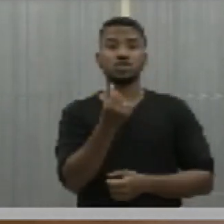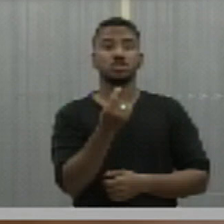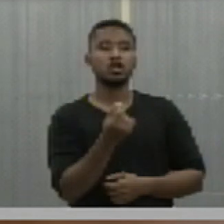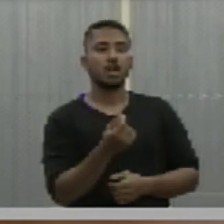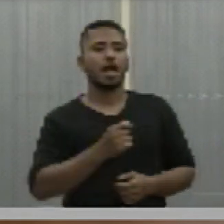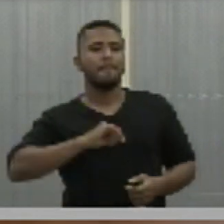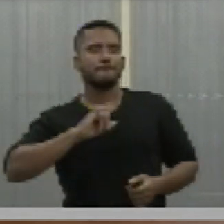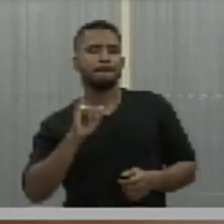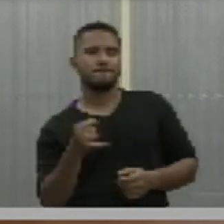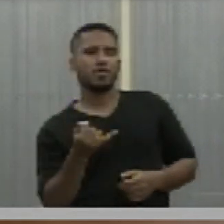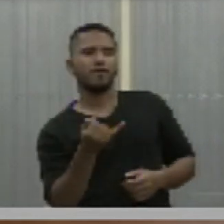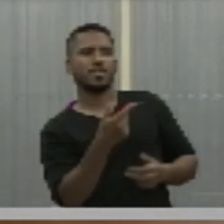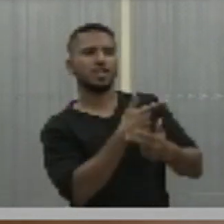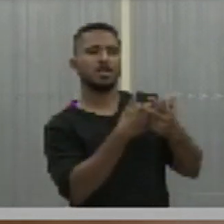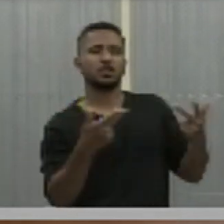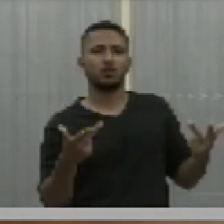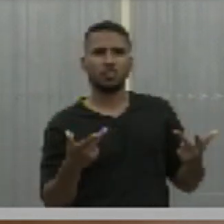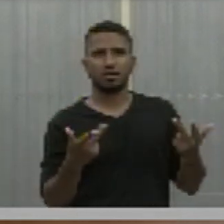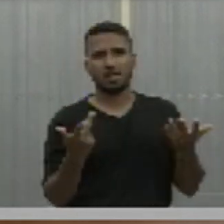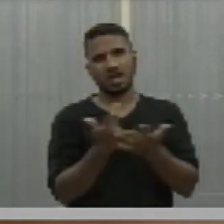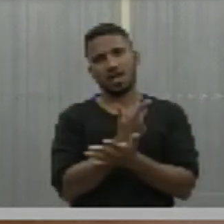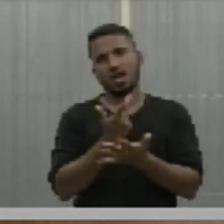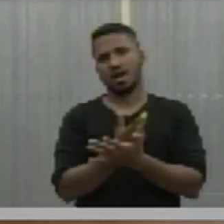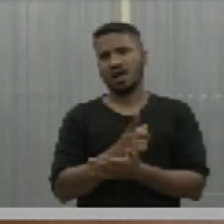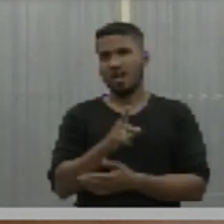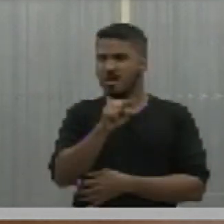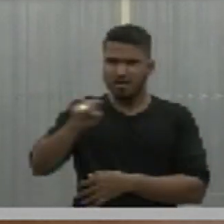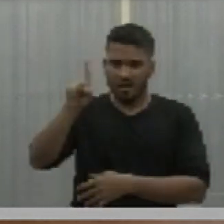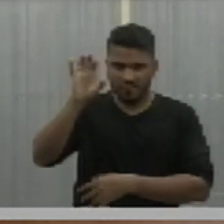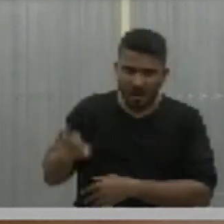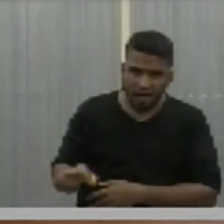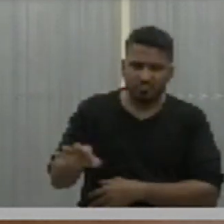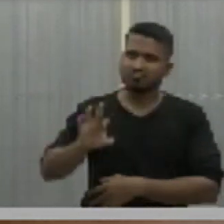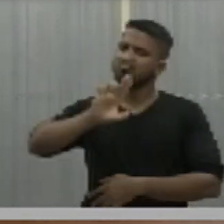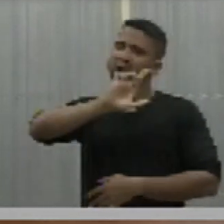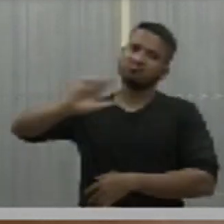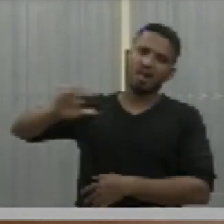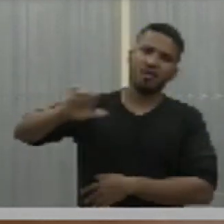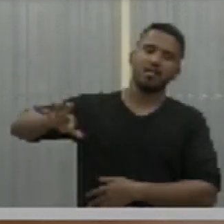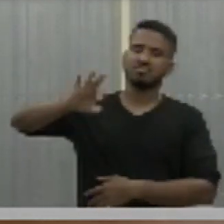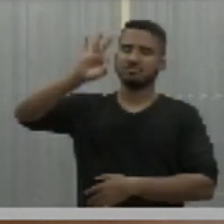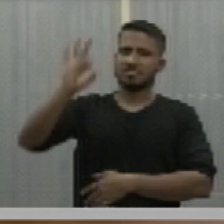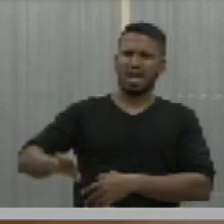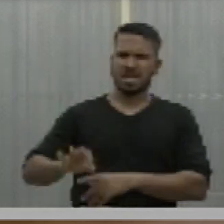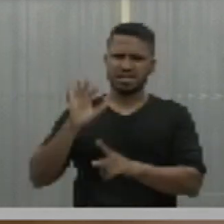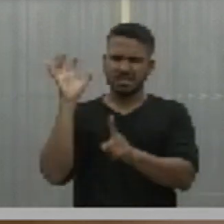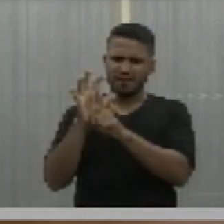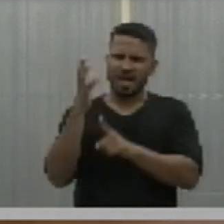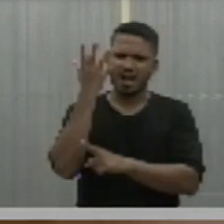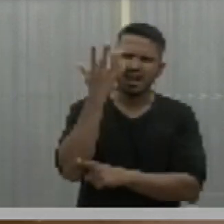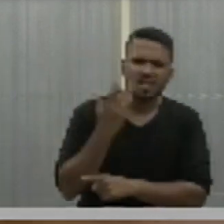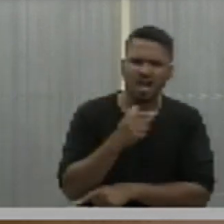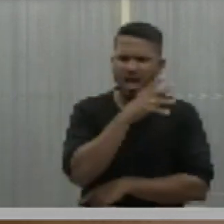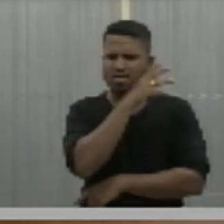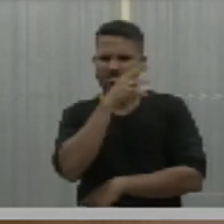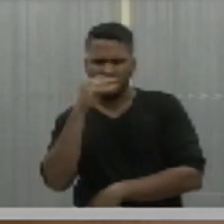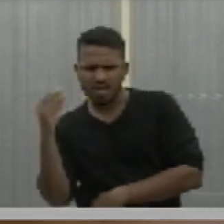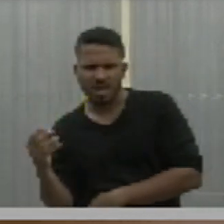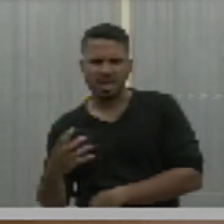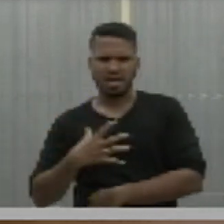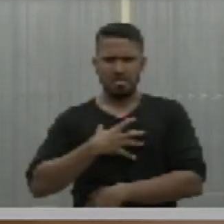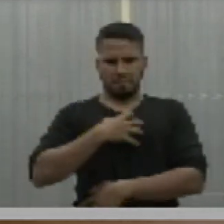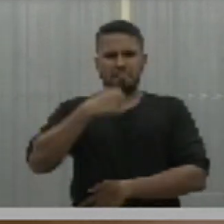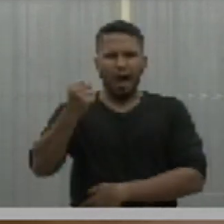disso, e isso não é violência, e isso é liberdade, estimular que crianças, que adolescentes se